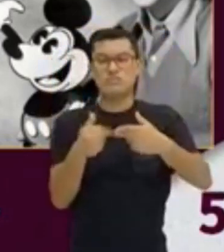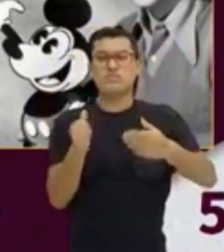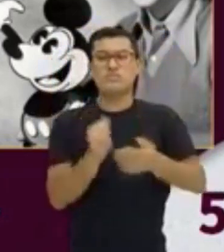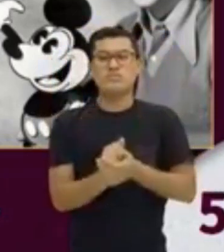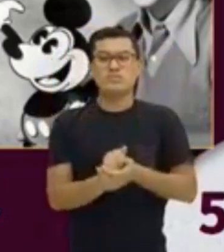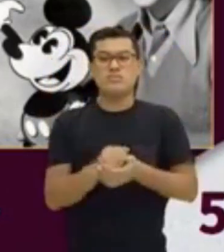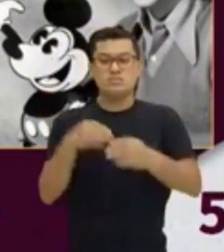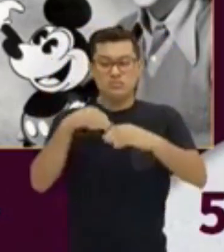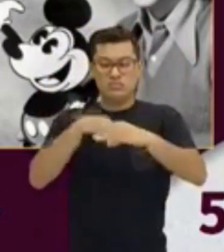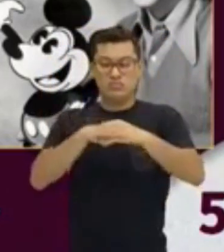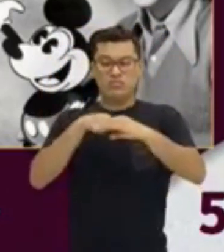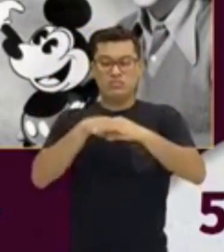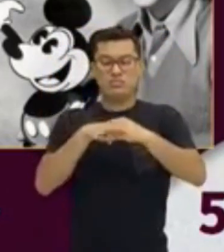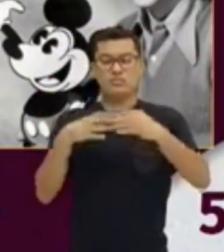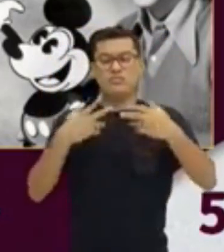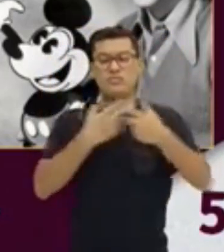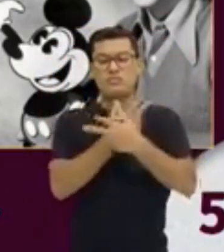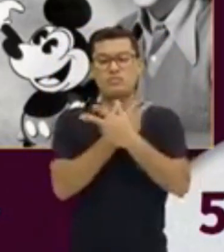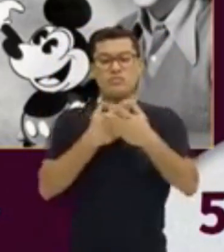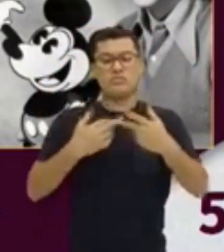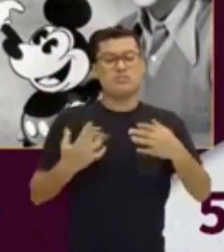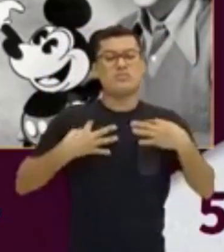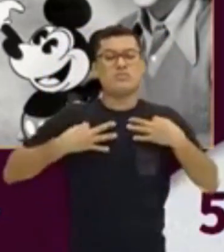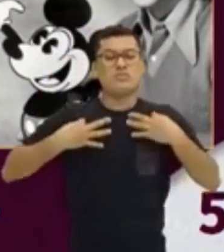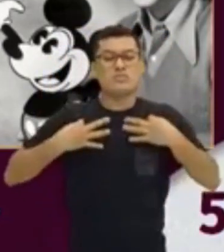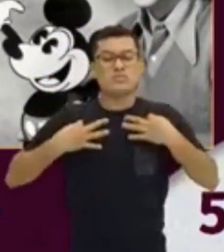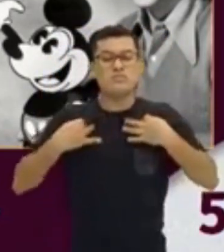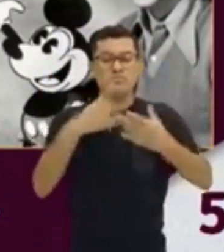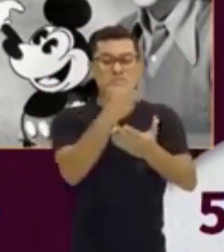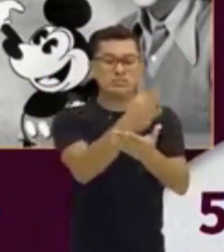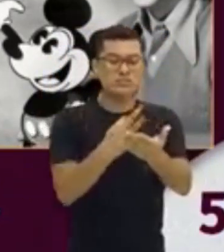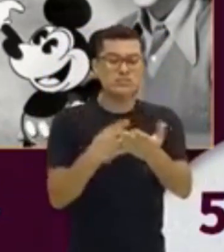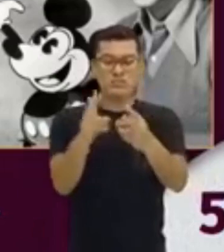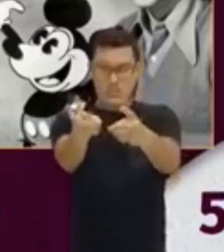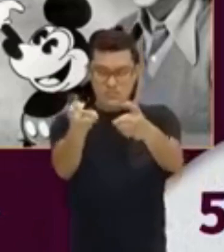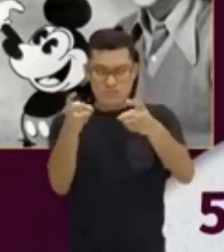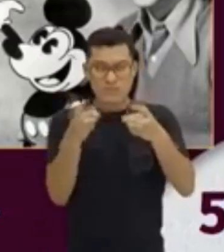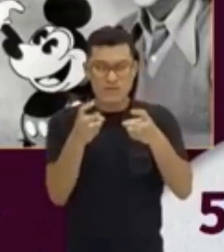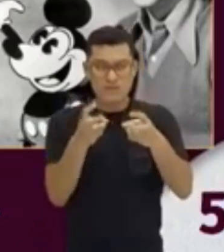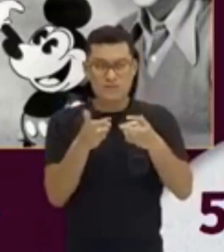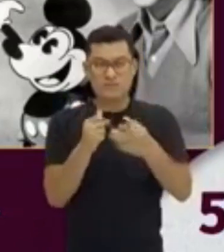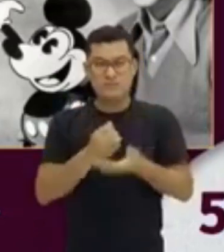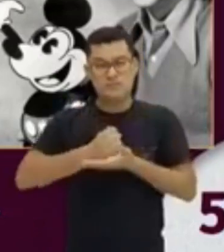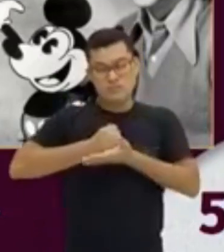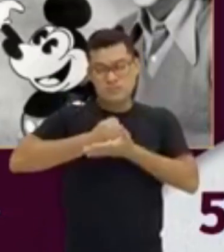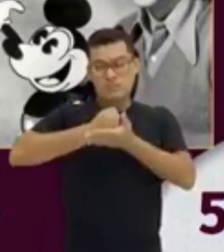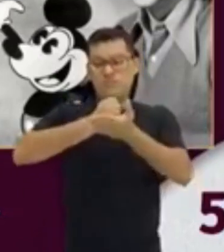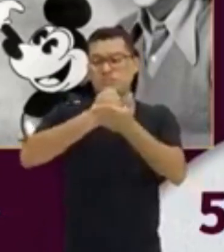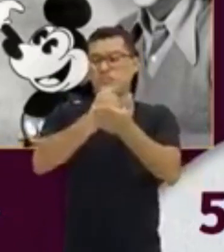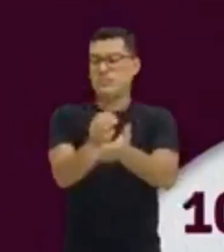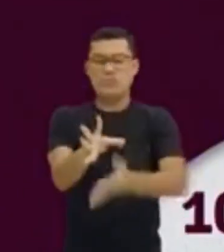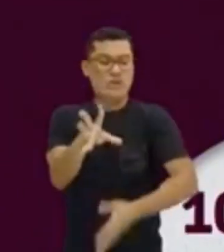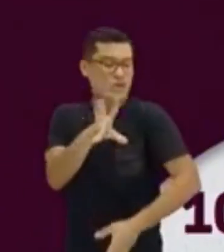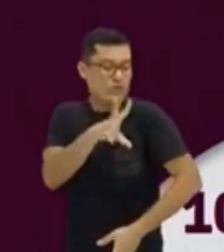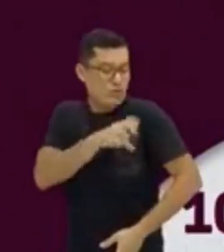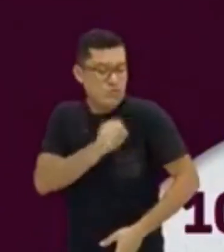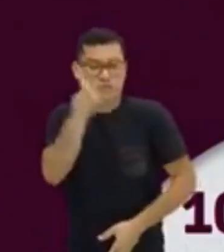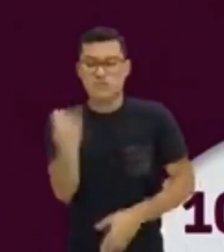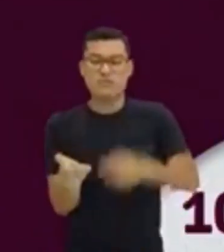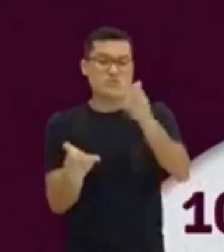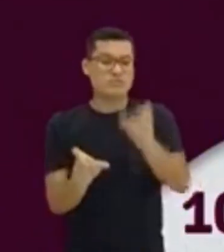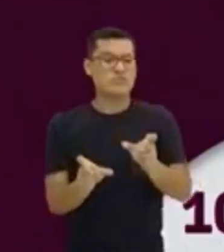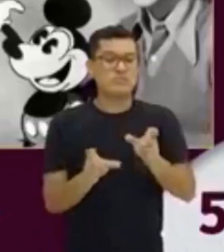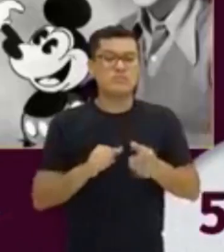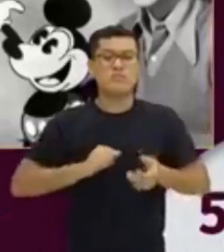tênis? Pela roupa, a gente percebe aqui, pelo texto, que ele é um guia. Guia que gosta de ser assim. Um guia